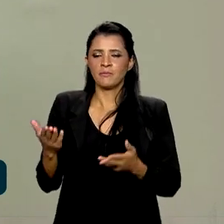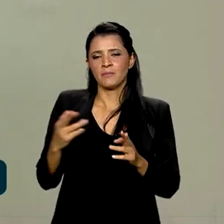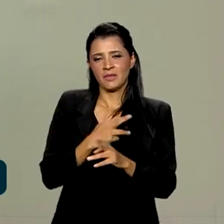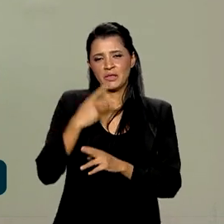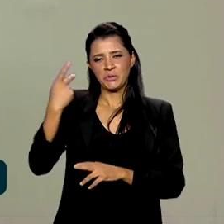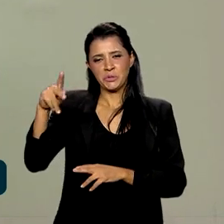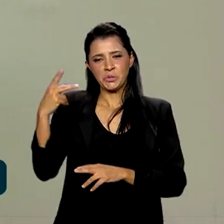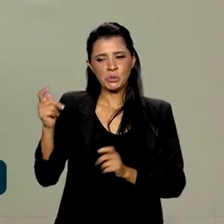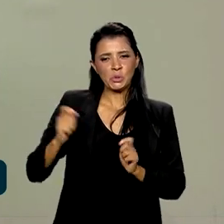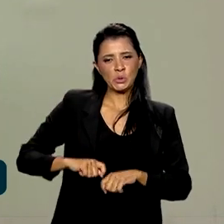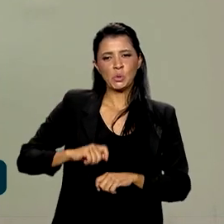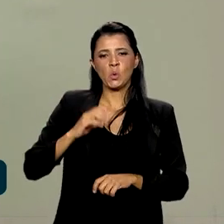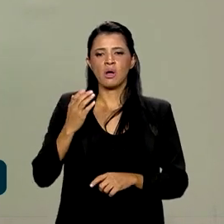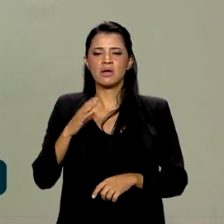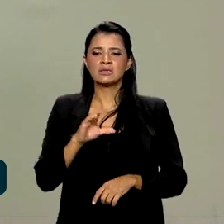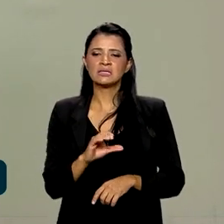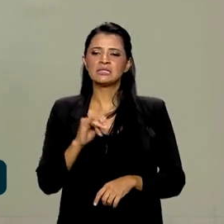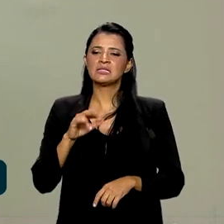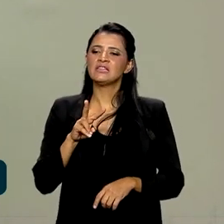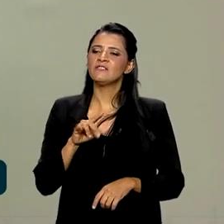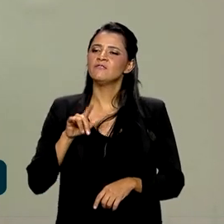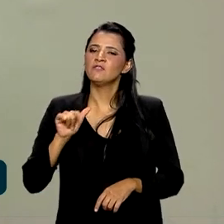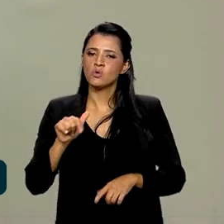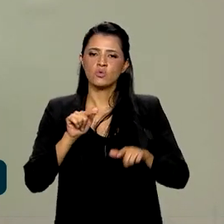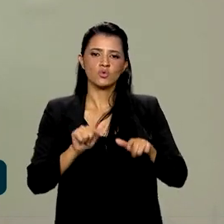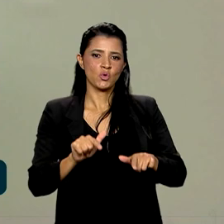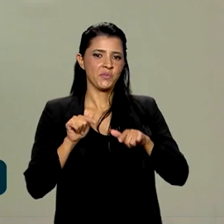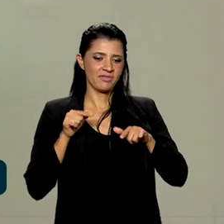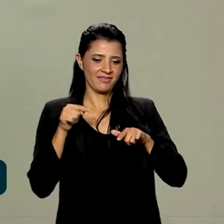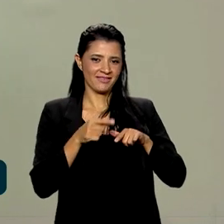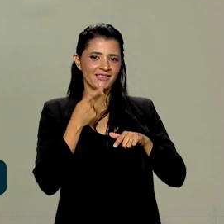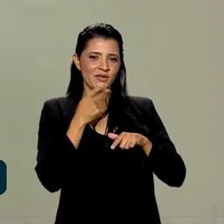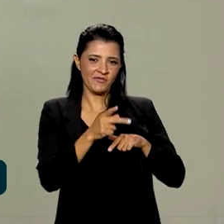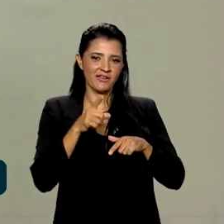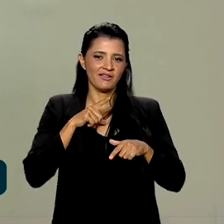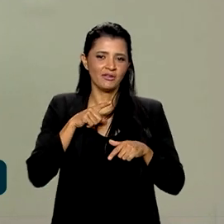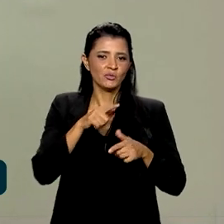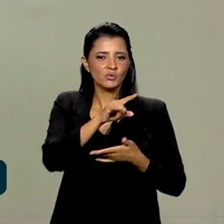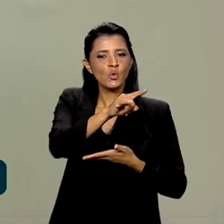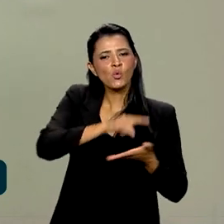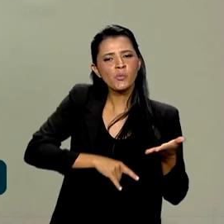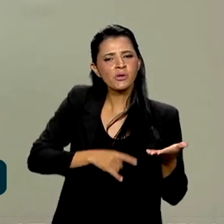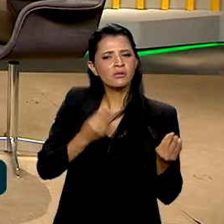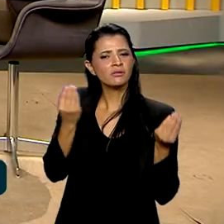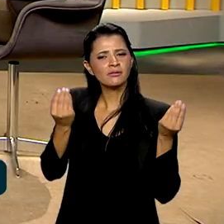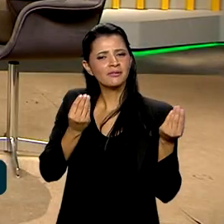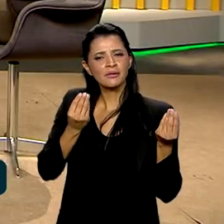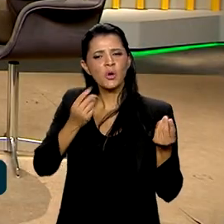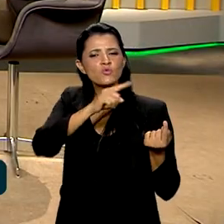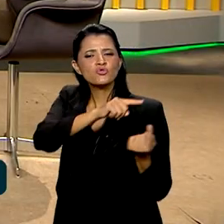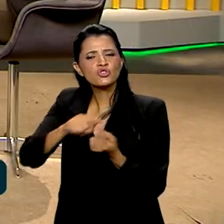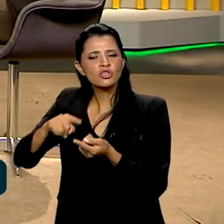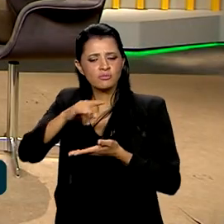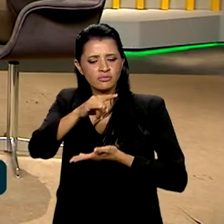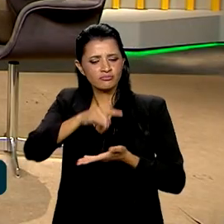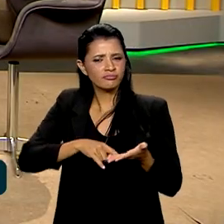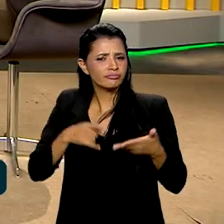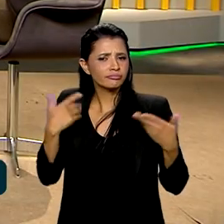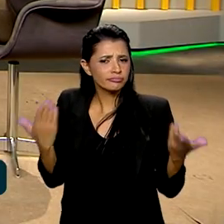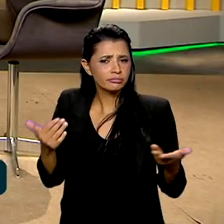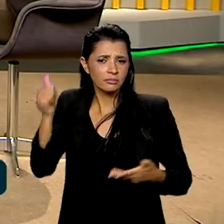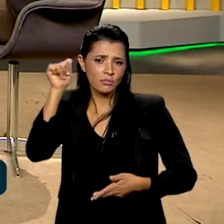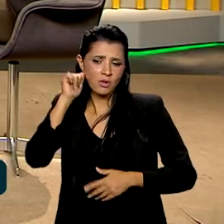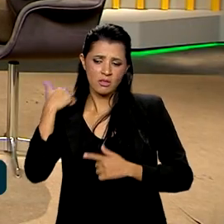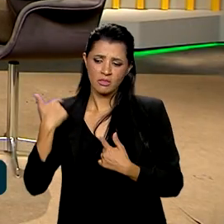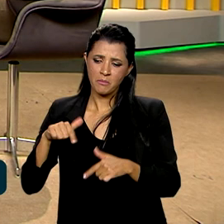à sua condição civil. Estou falando aqui de documentação. Explica para a gente aí como que é, que tipo de documento a mulher